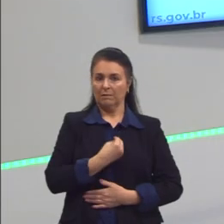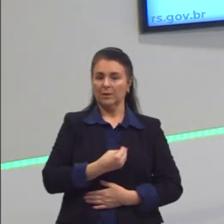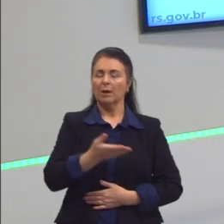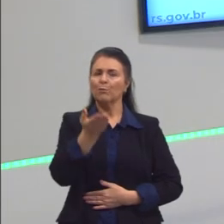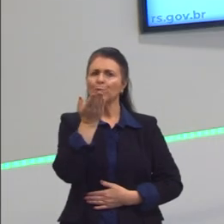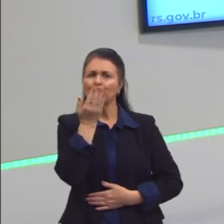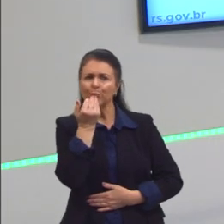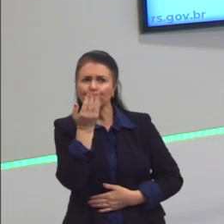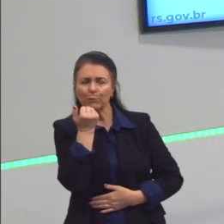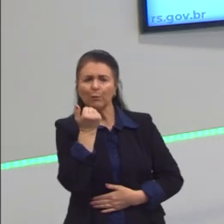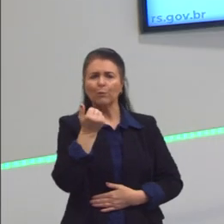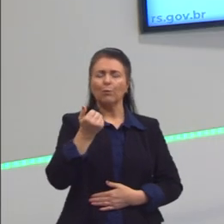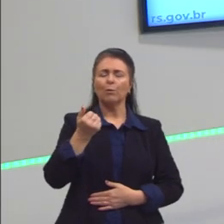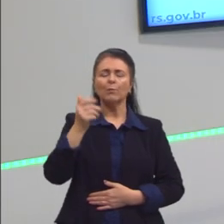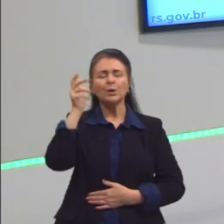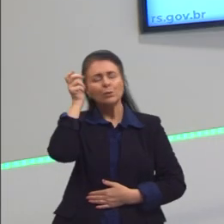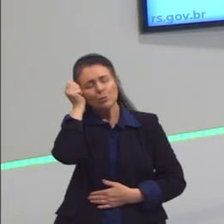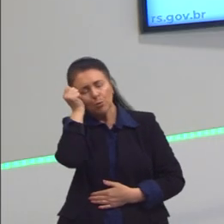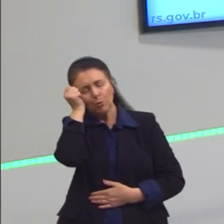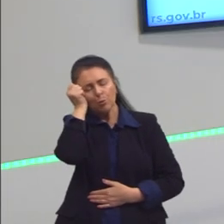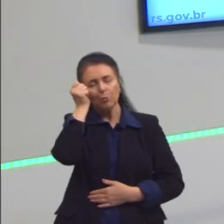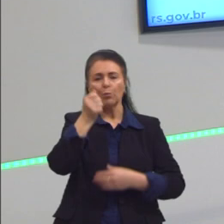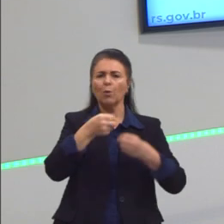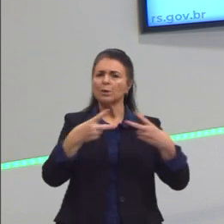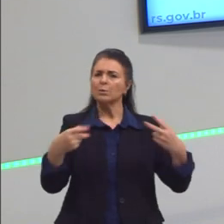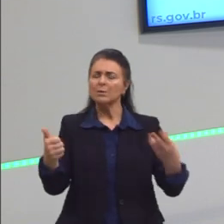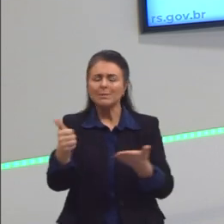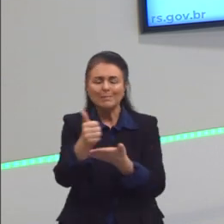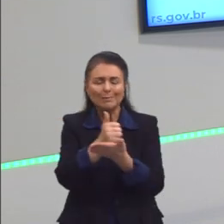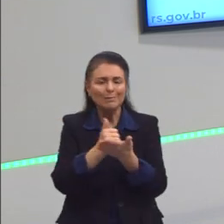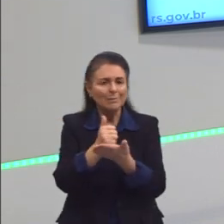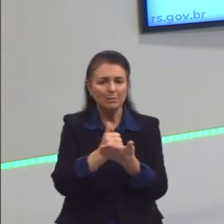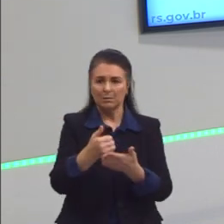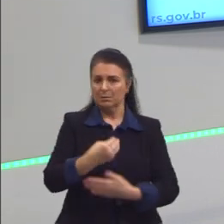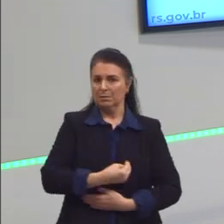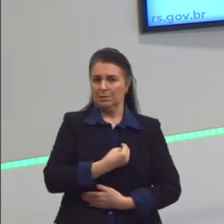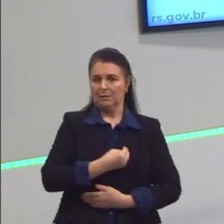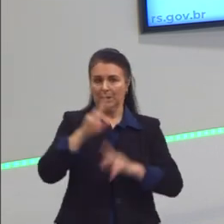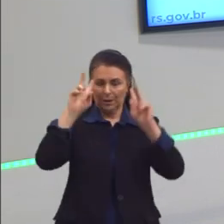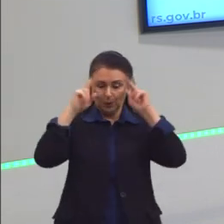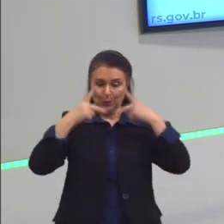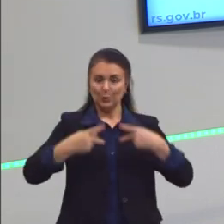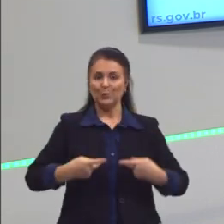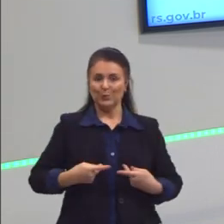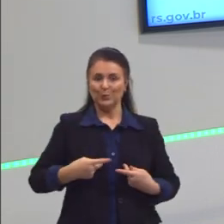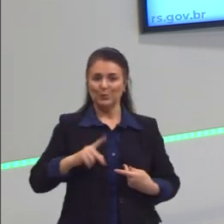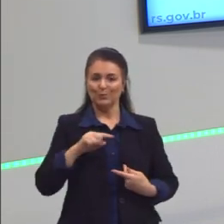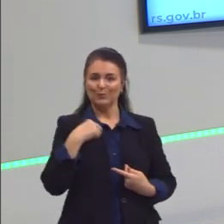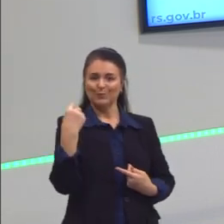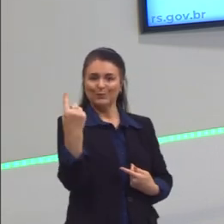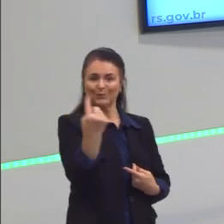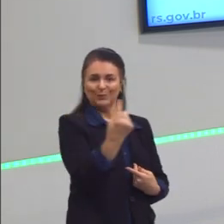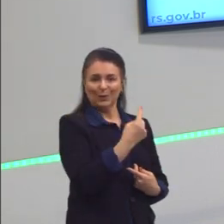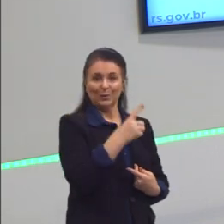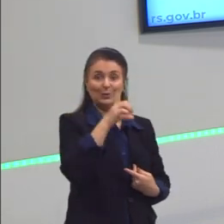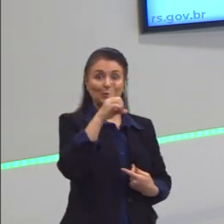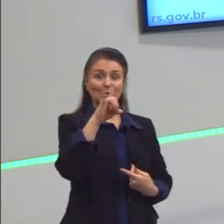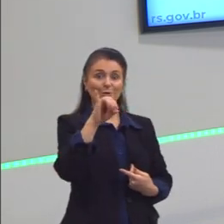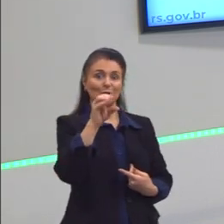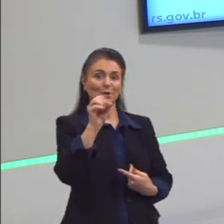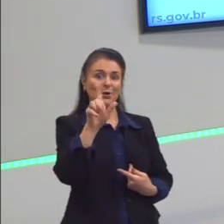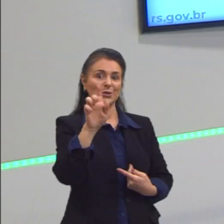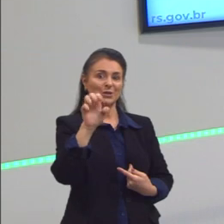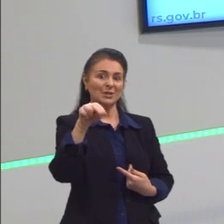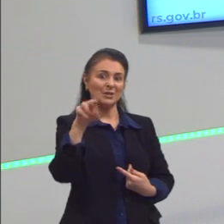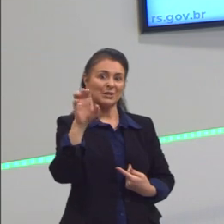sono, as questões básicas do ser humano. E o grande representante, então, é o Diógenes. Conta a história